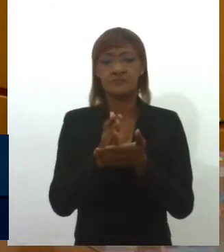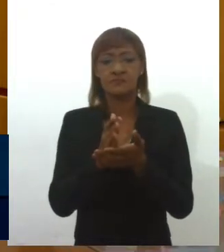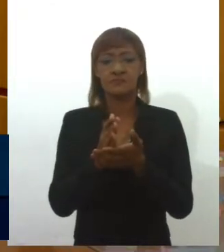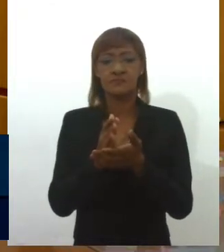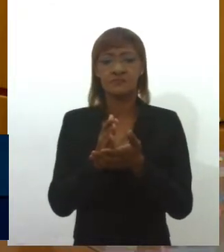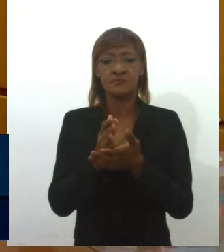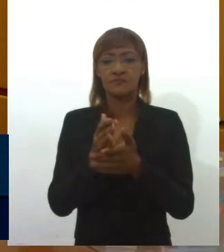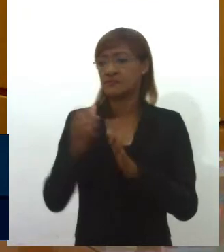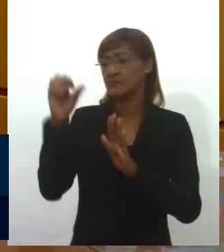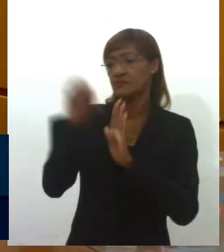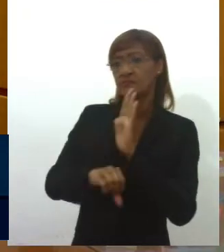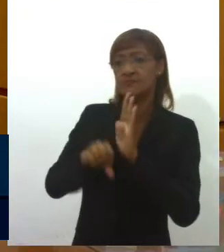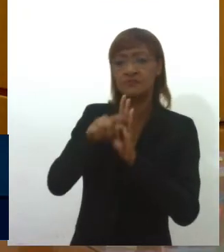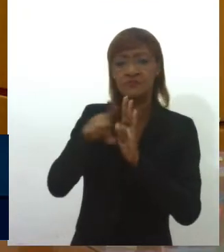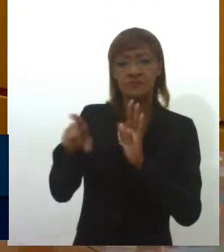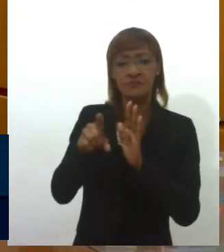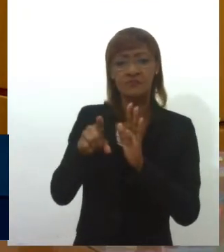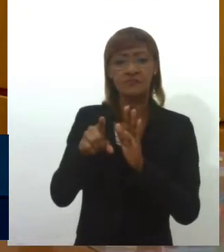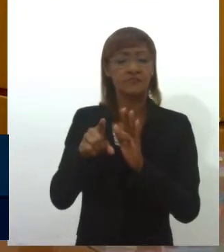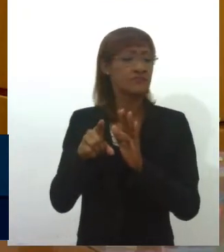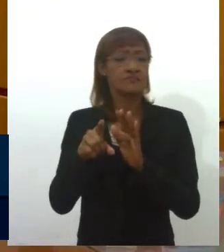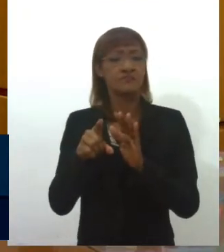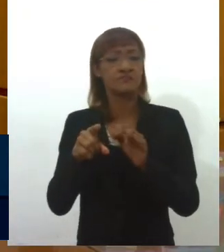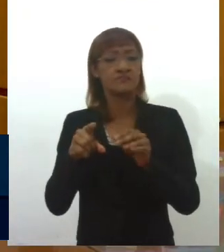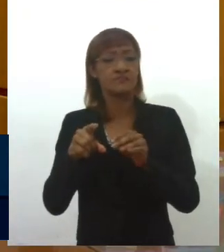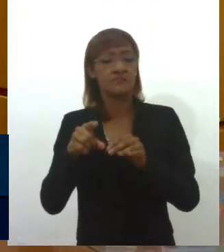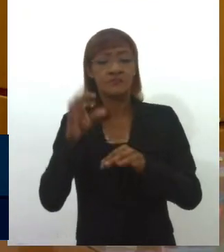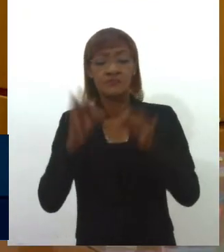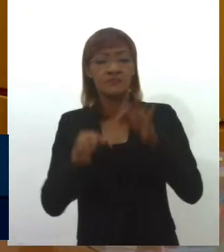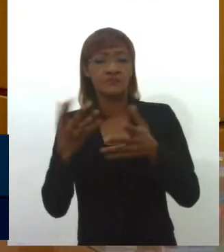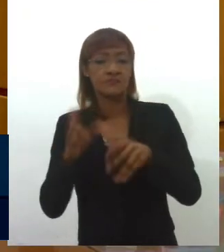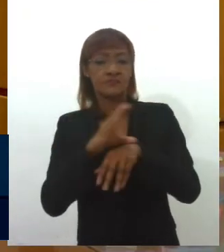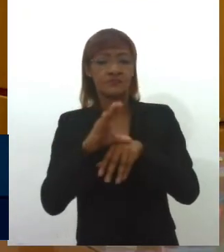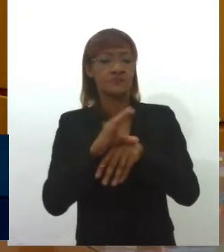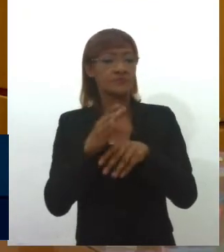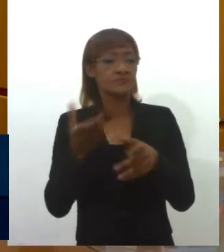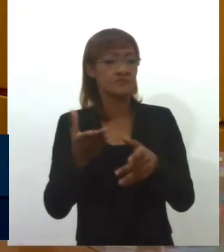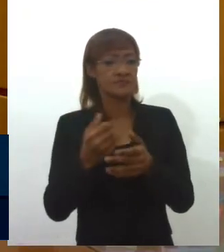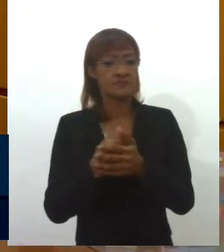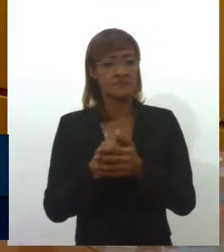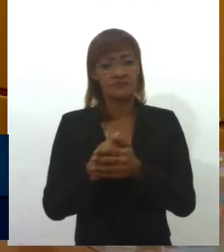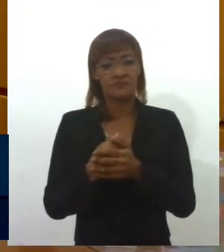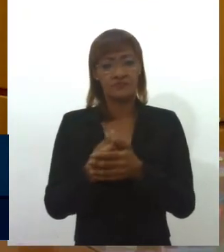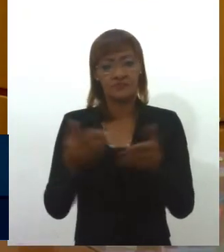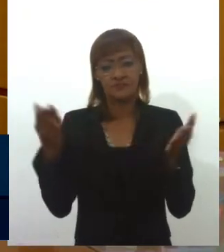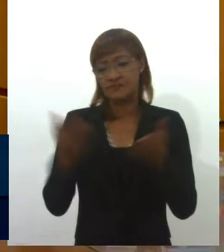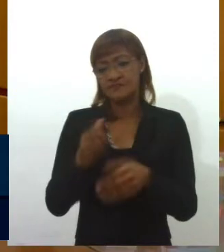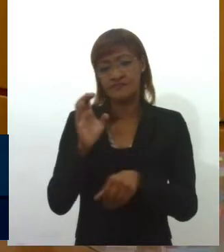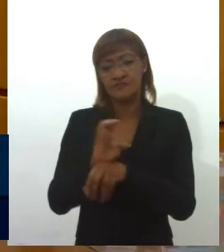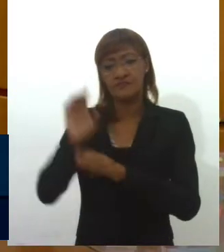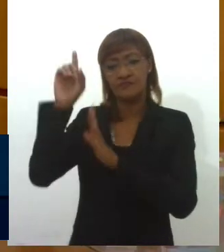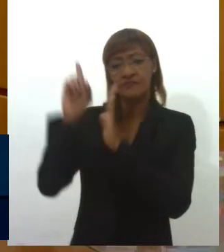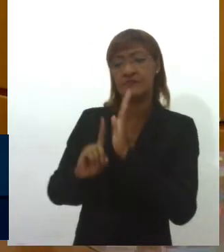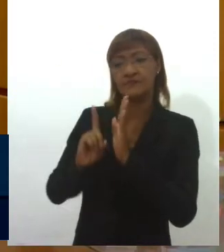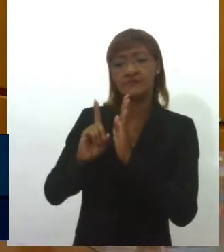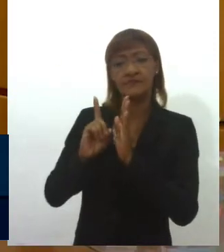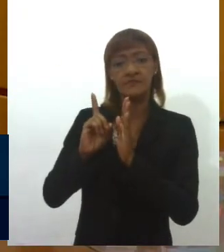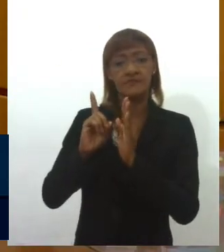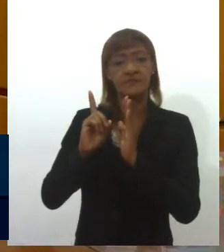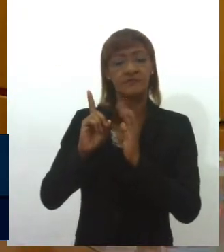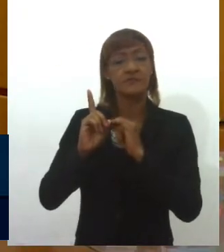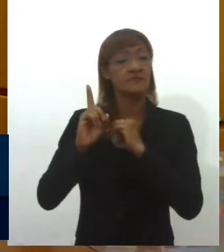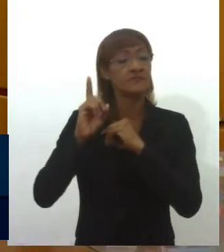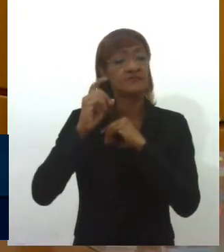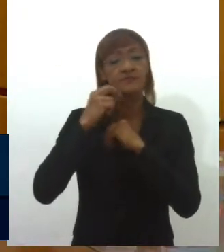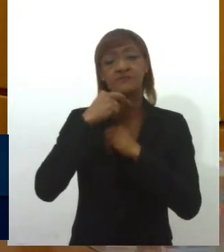Isso dentro de um ordenamento jurídico minimamente razoável, num Estado democrático de direito, não cabe esse tipo de